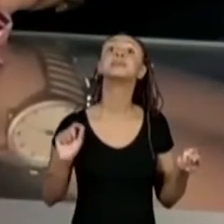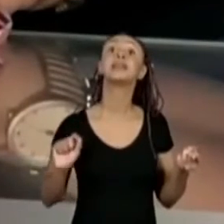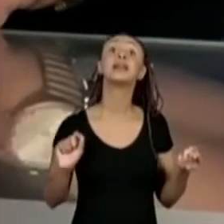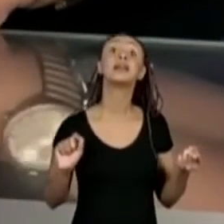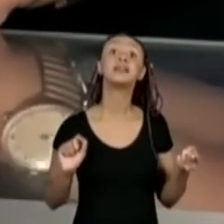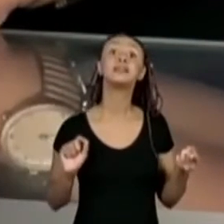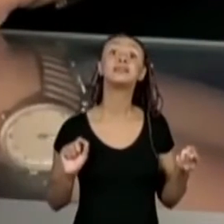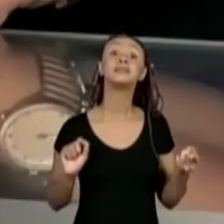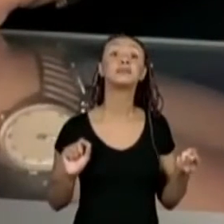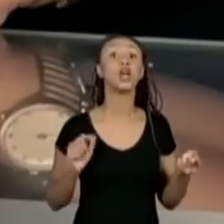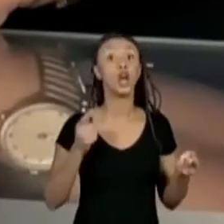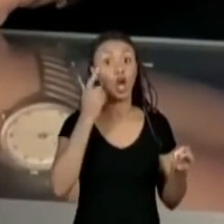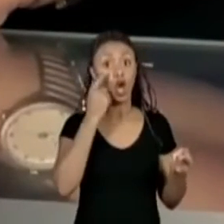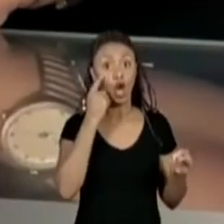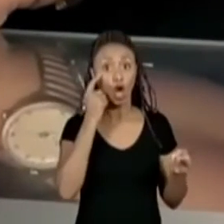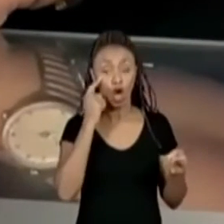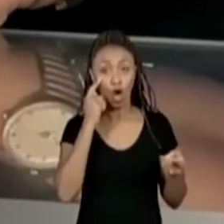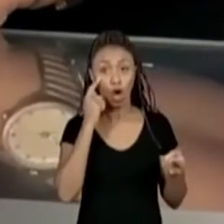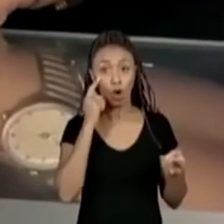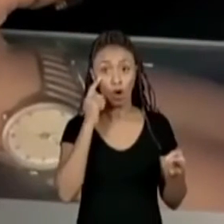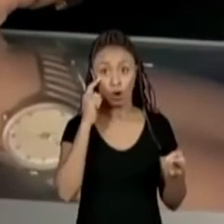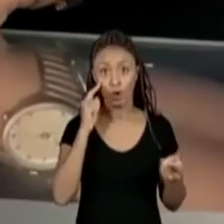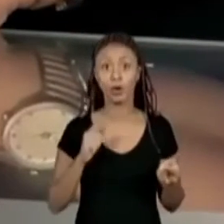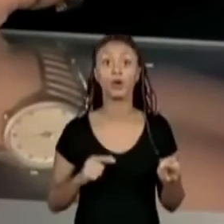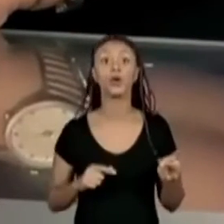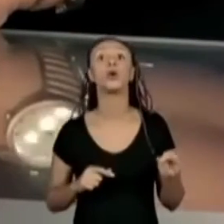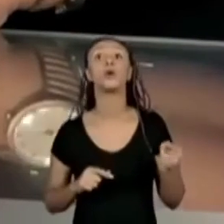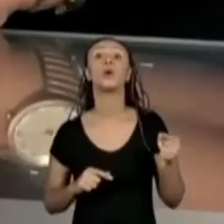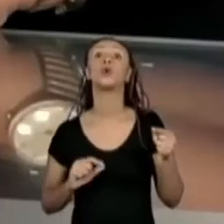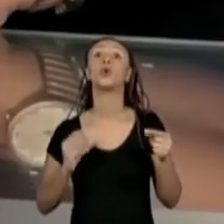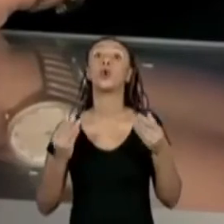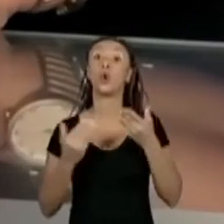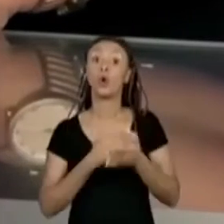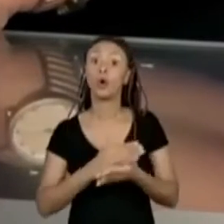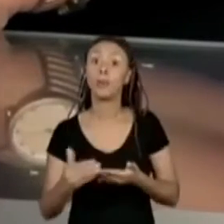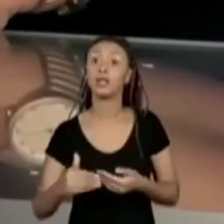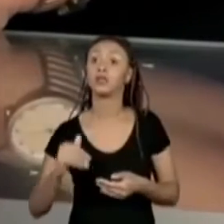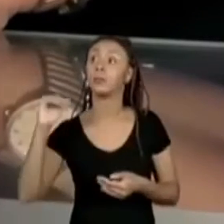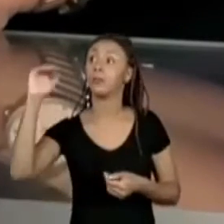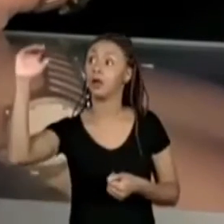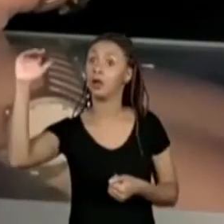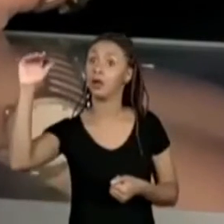vir? É a ordem decrescente. do maior para o menor.